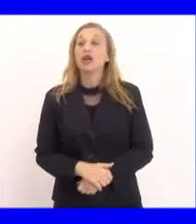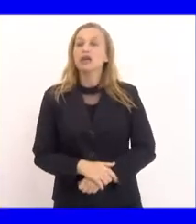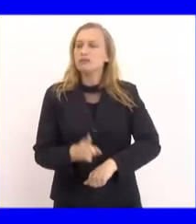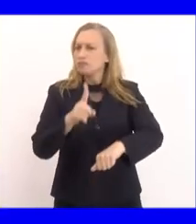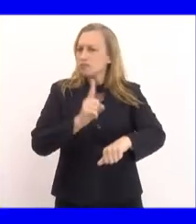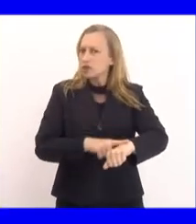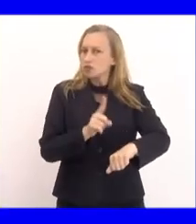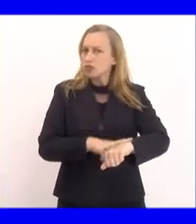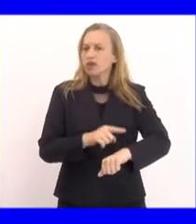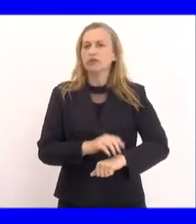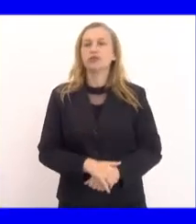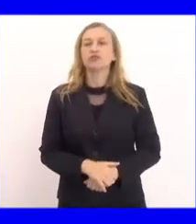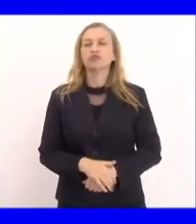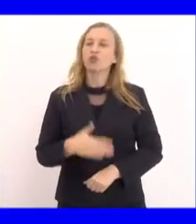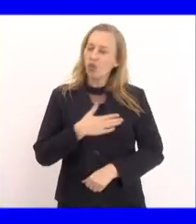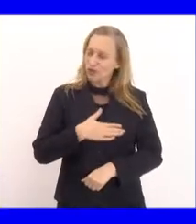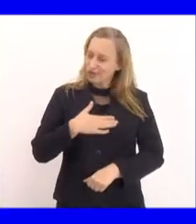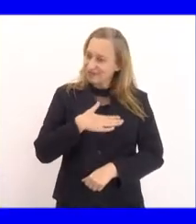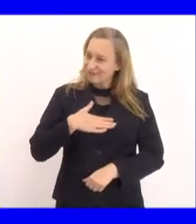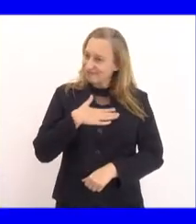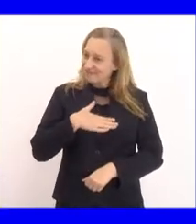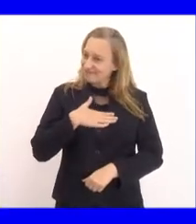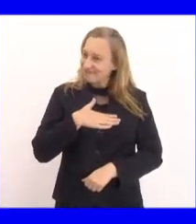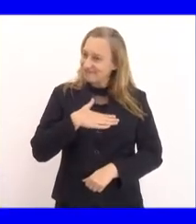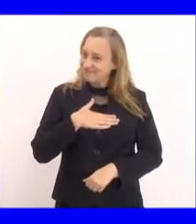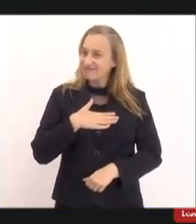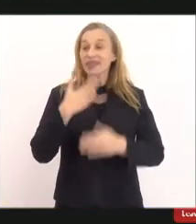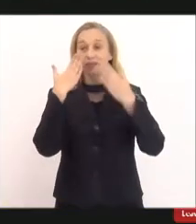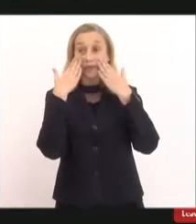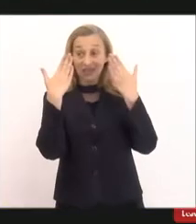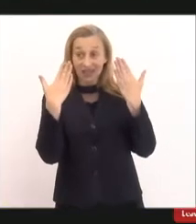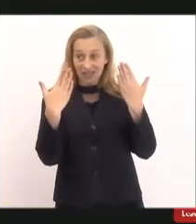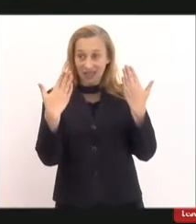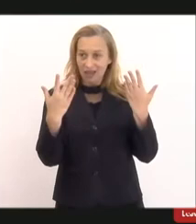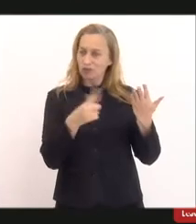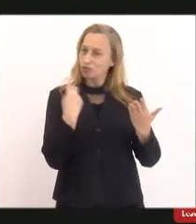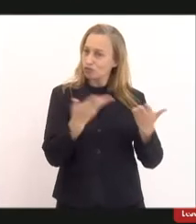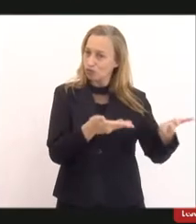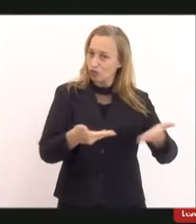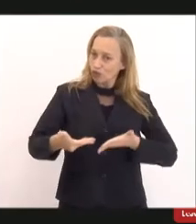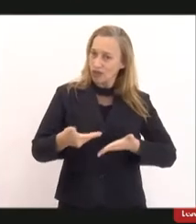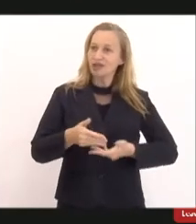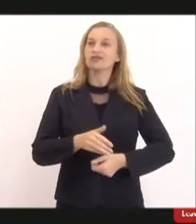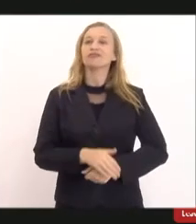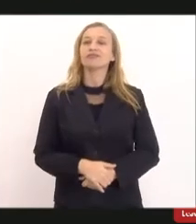Nesse momento, eu gostaria de apresentar os nossos convidados,